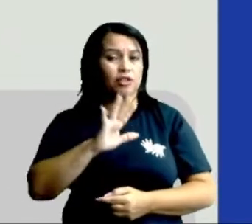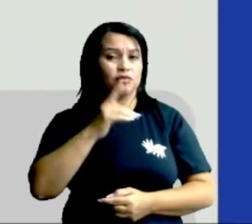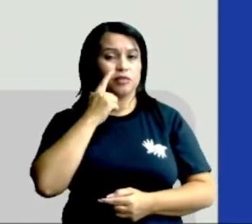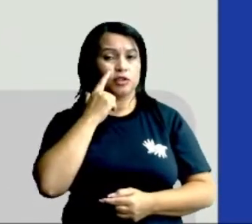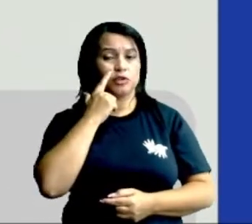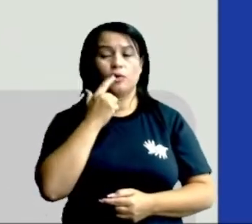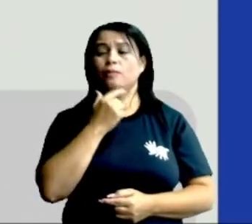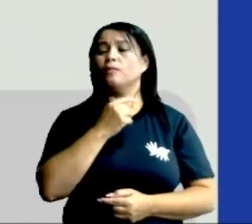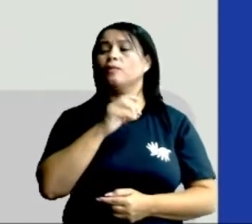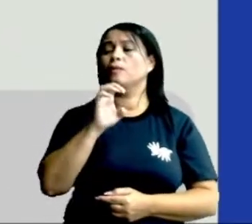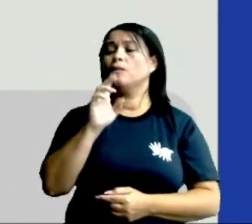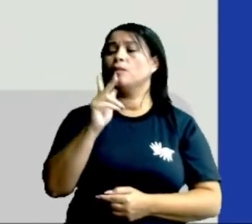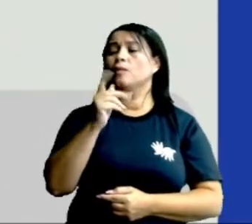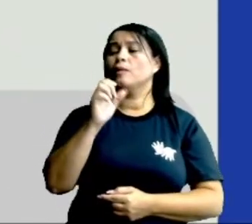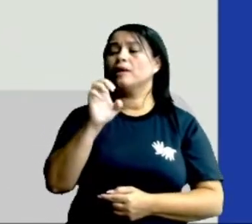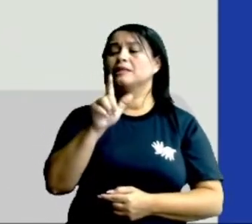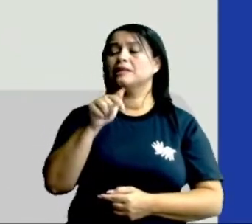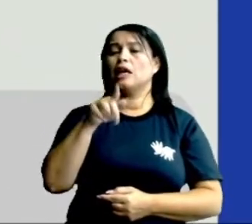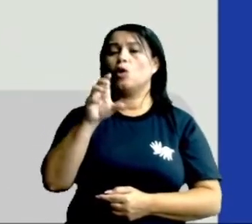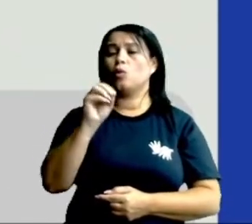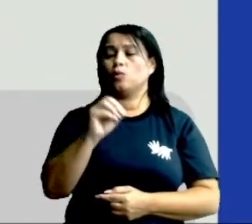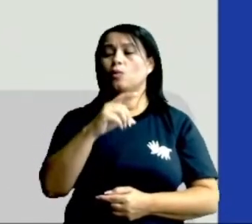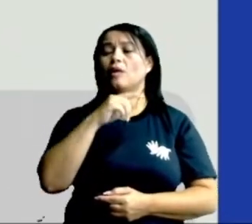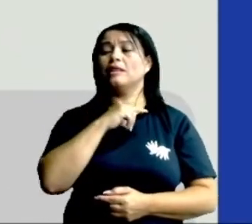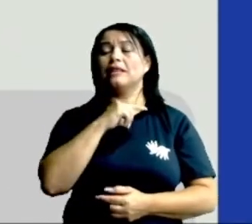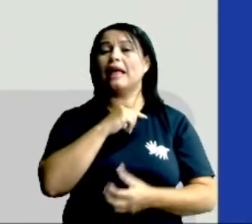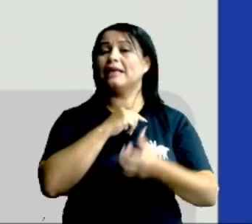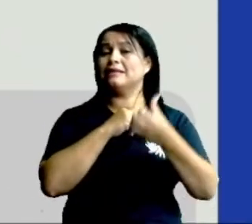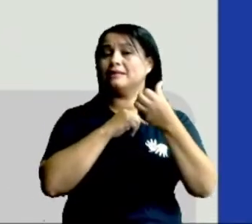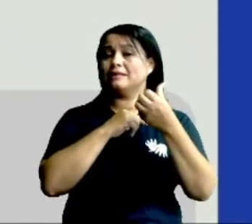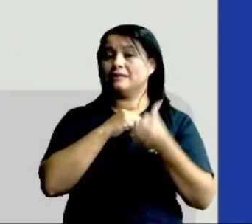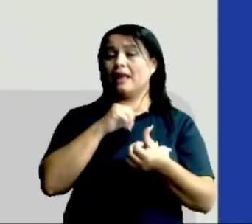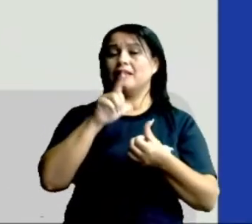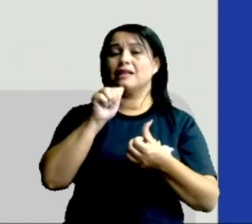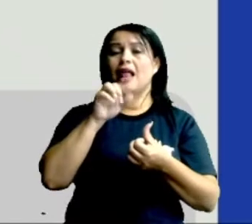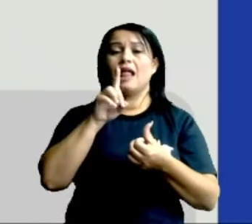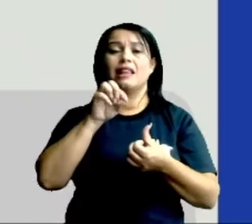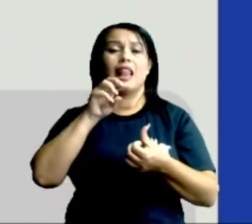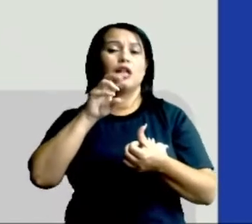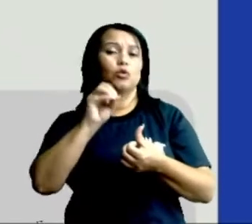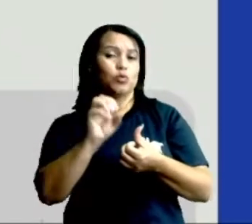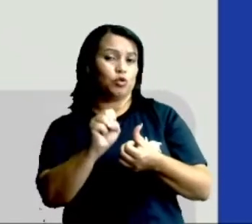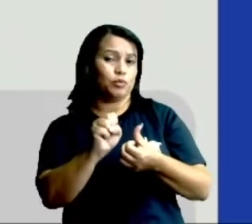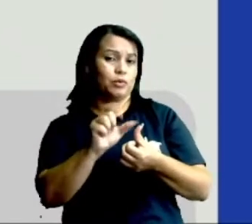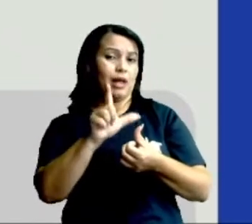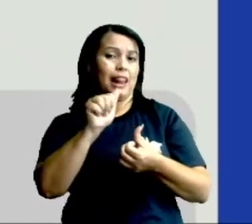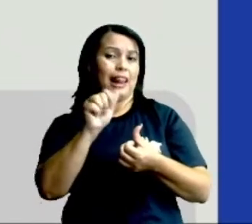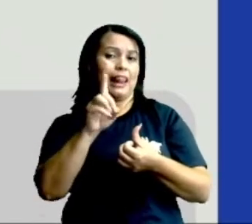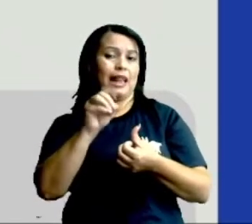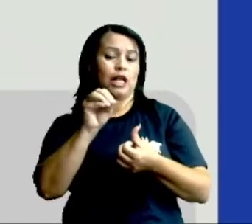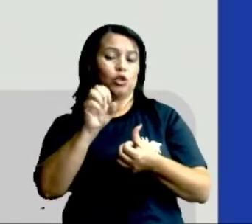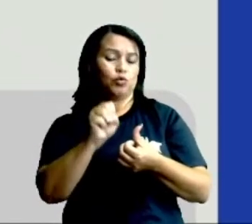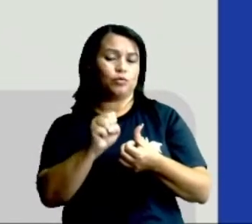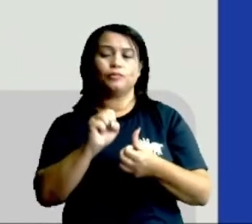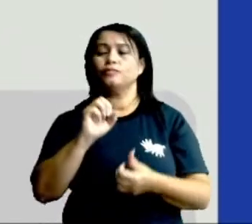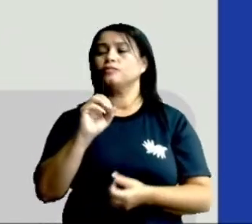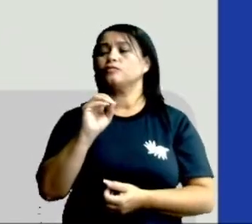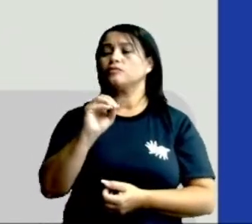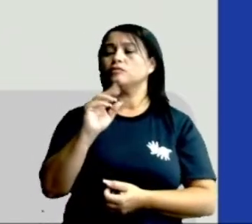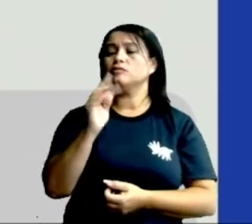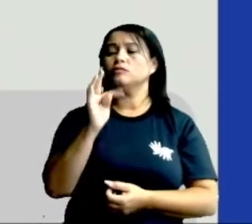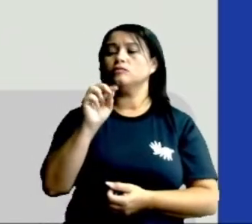ordem. Um hexágono, sabemos que um hexágono tem quantos lados? Seis lados. Um octógono,